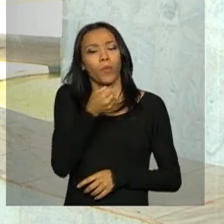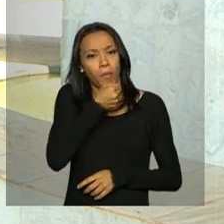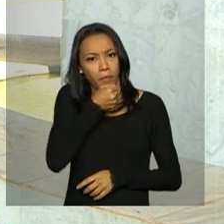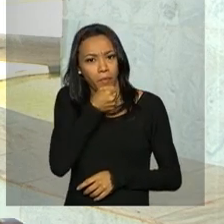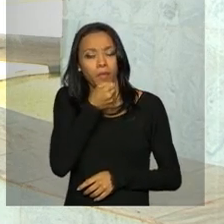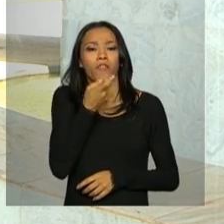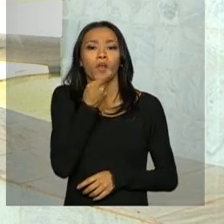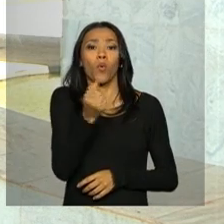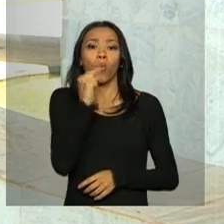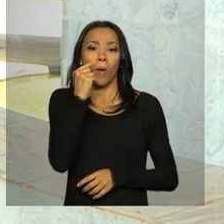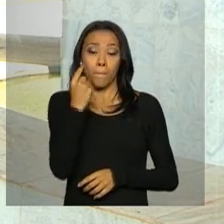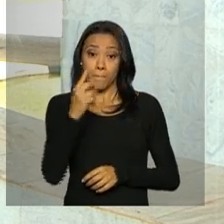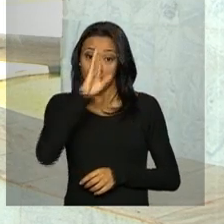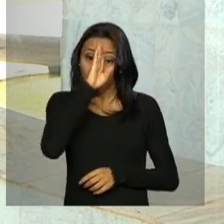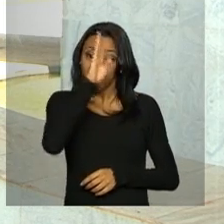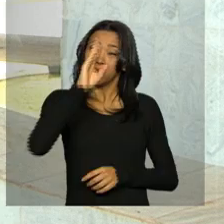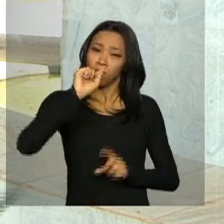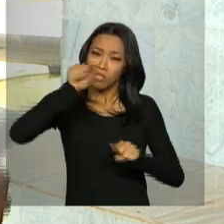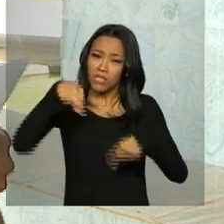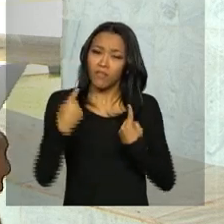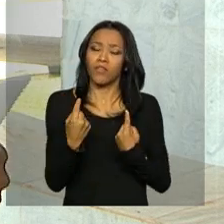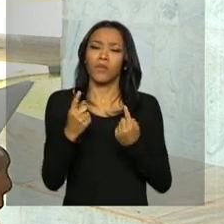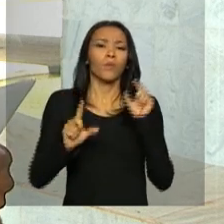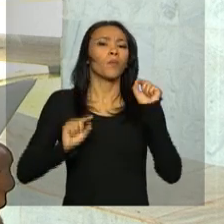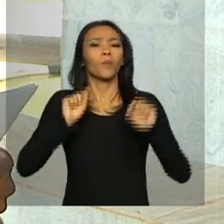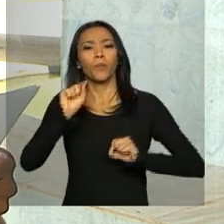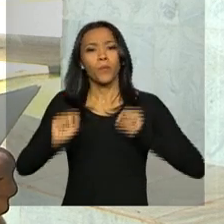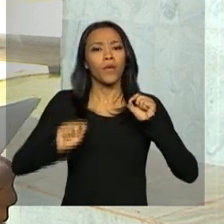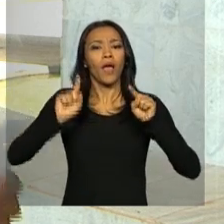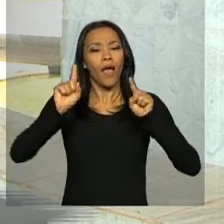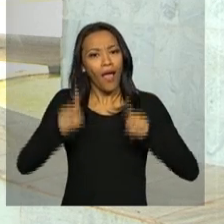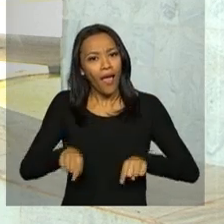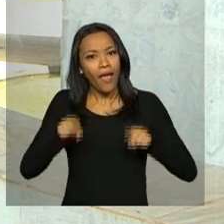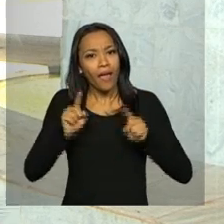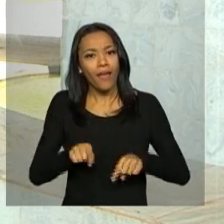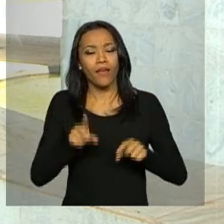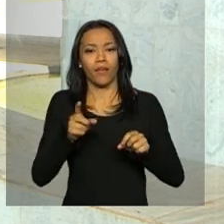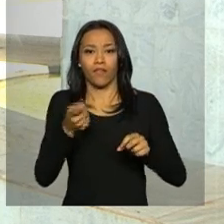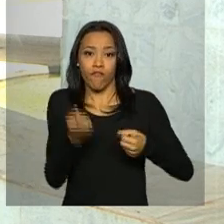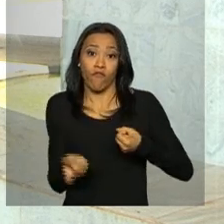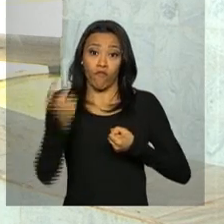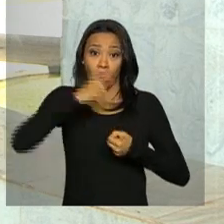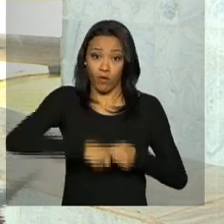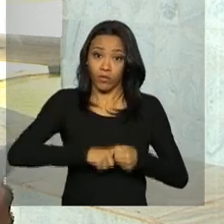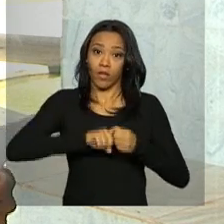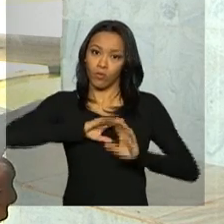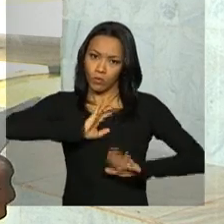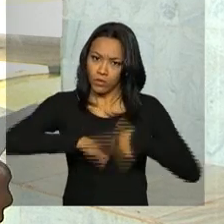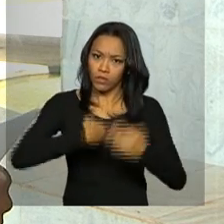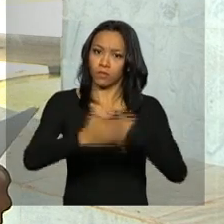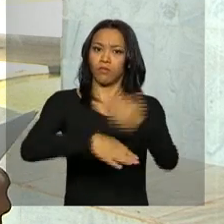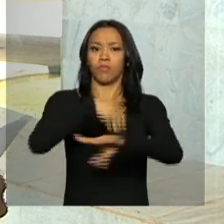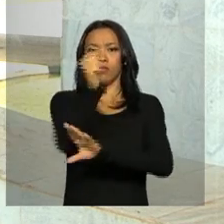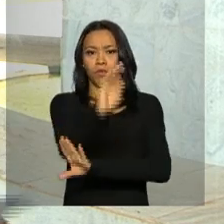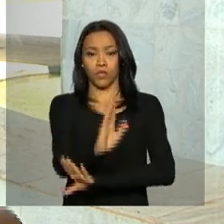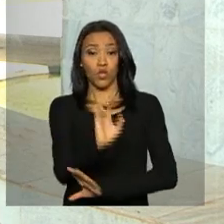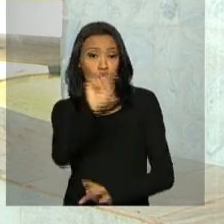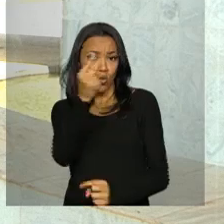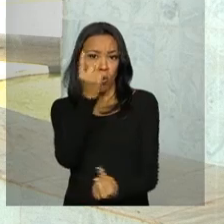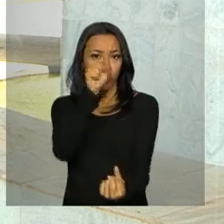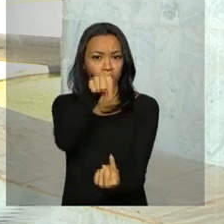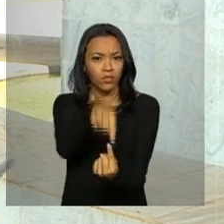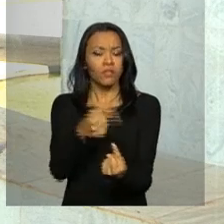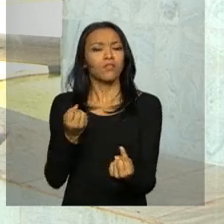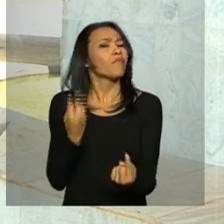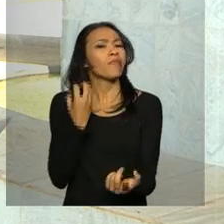afirmou que um dos principais desafios do momento é retomar o crescimento no Brasil. E um dos objetivos da